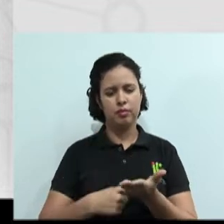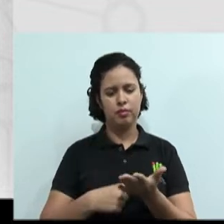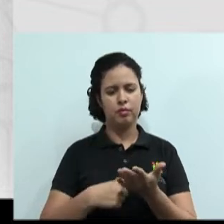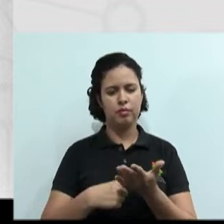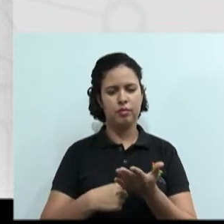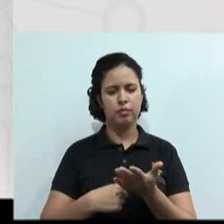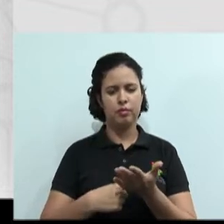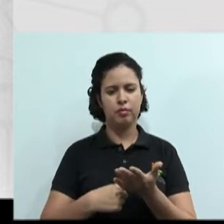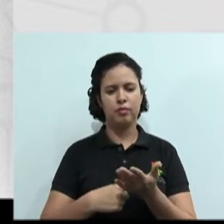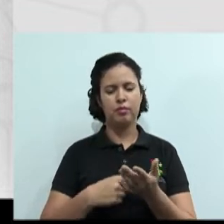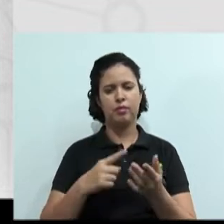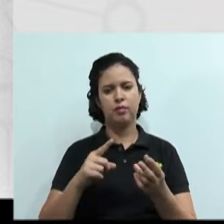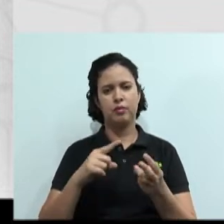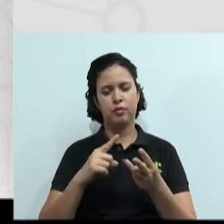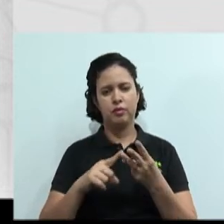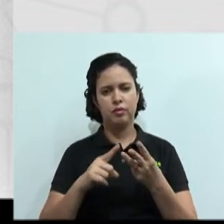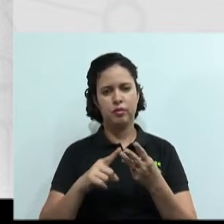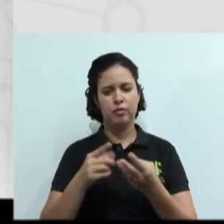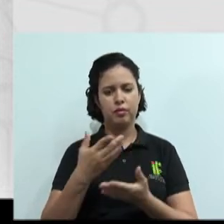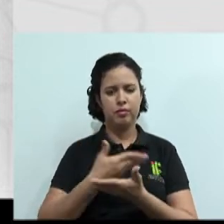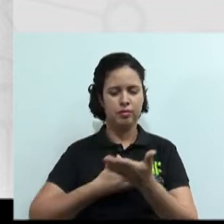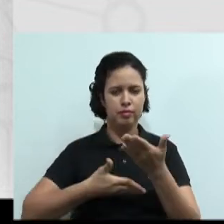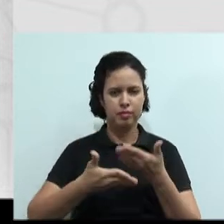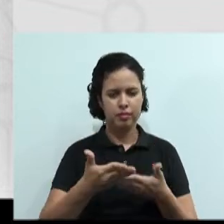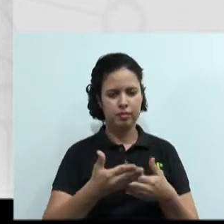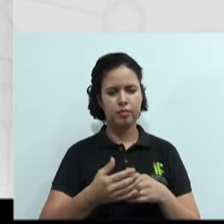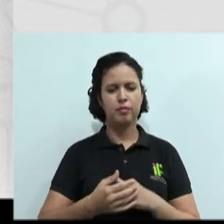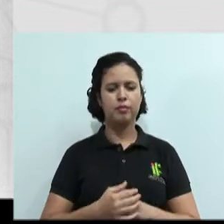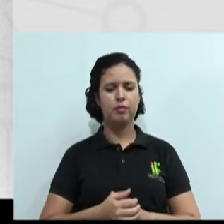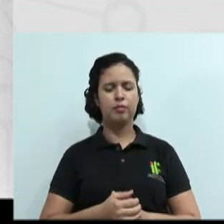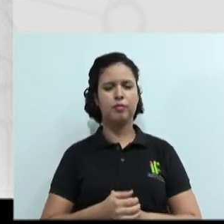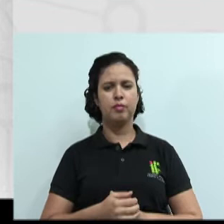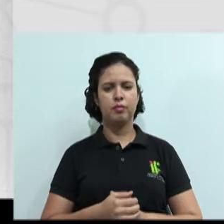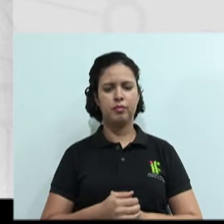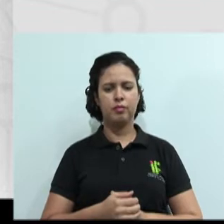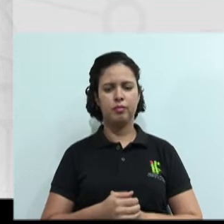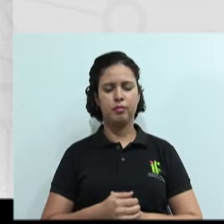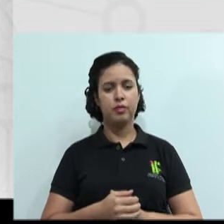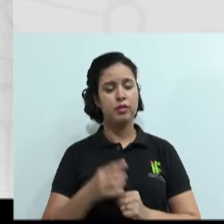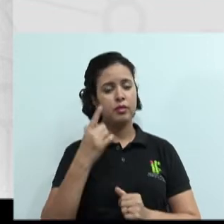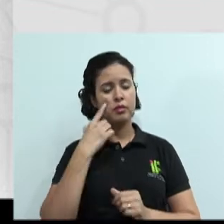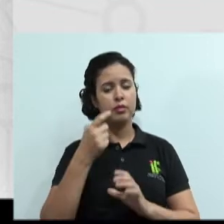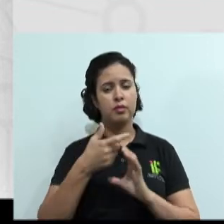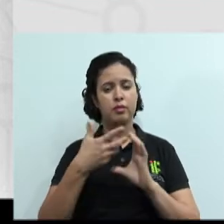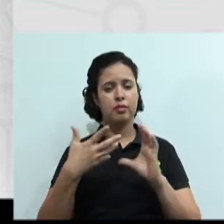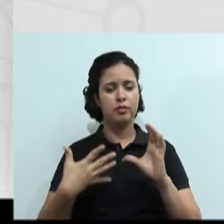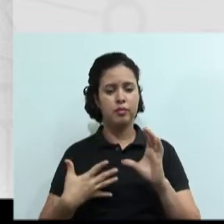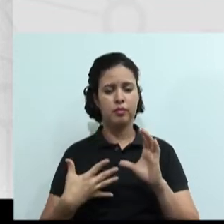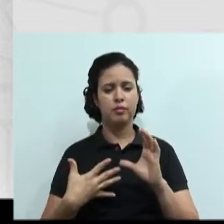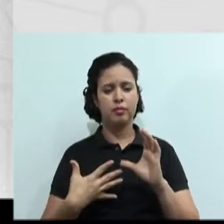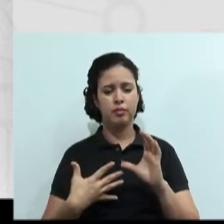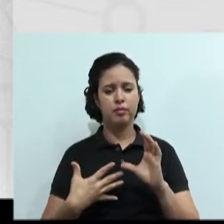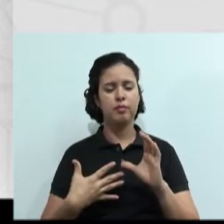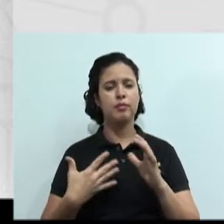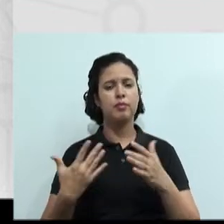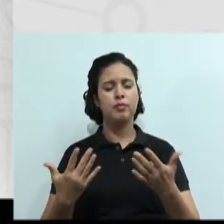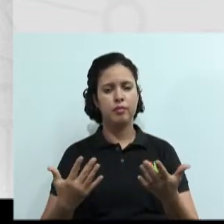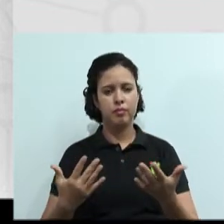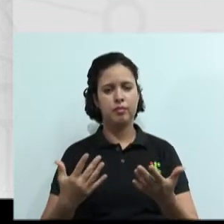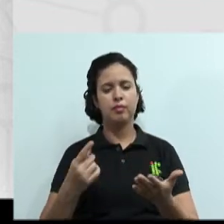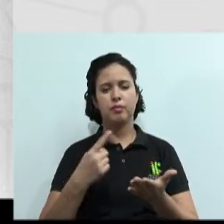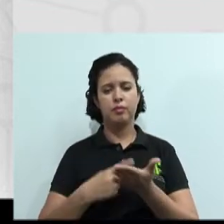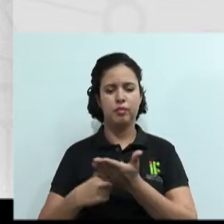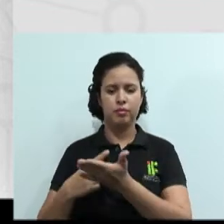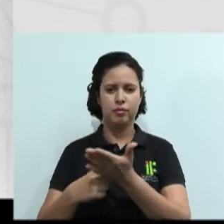uma mediação. Então essa é a forma não adversária. Vamos ver algumas características. As partes cooperam.